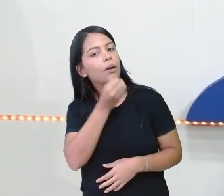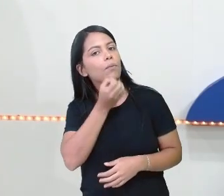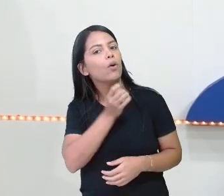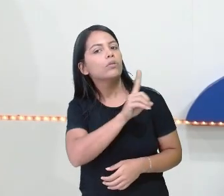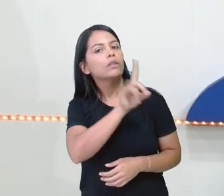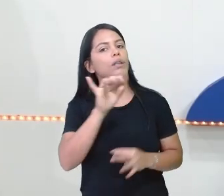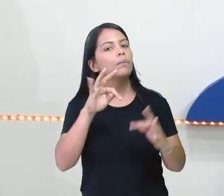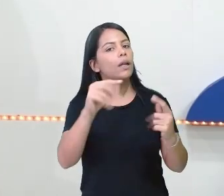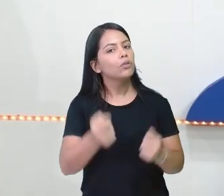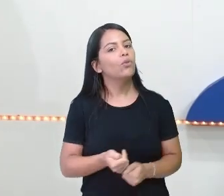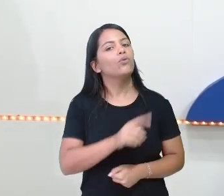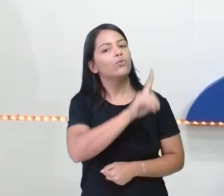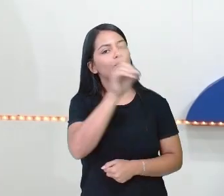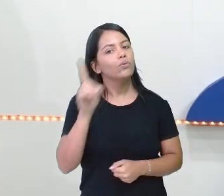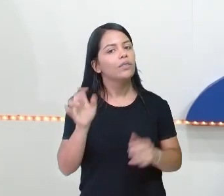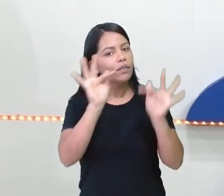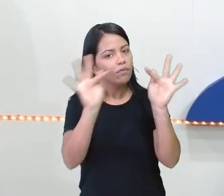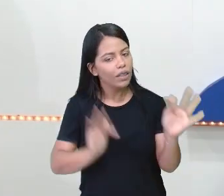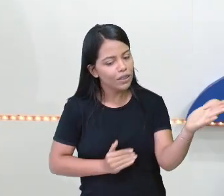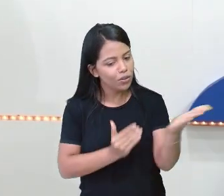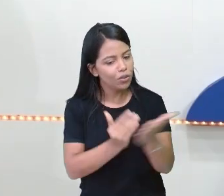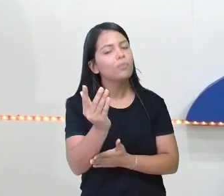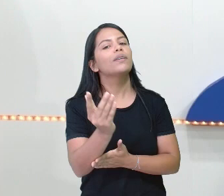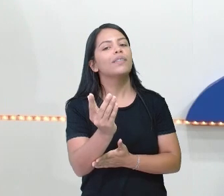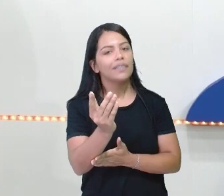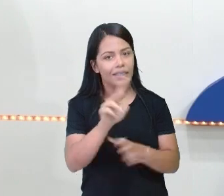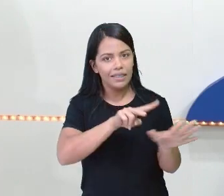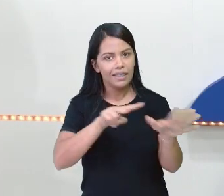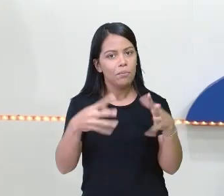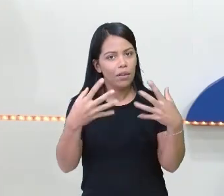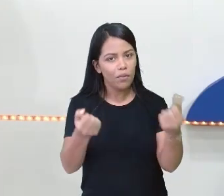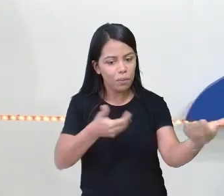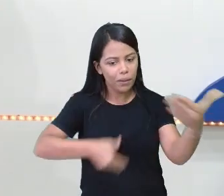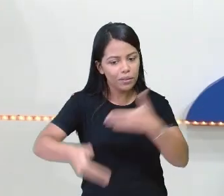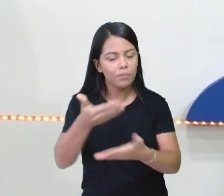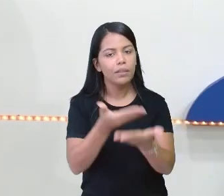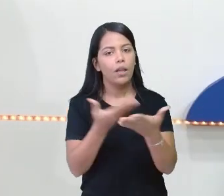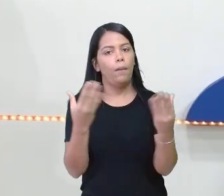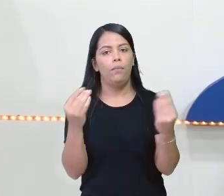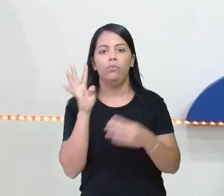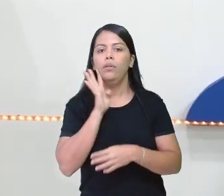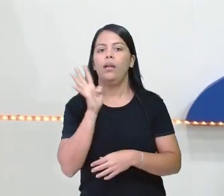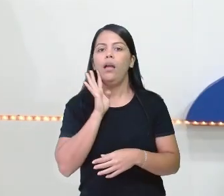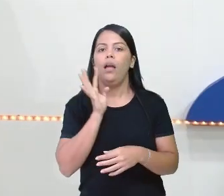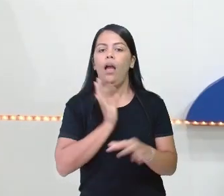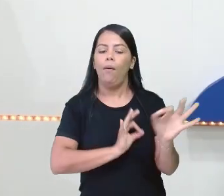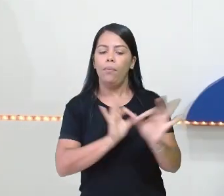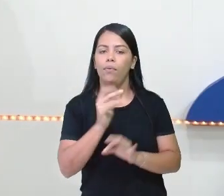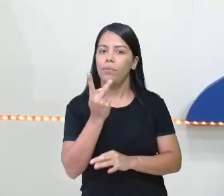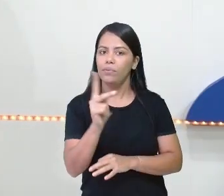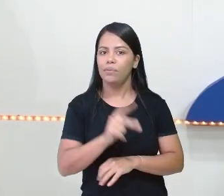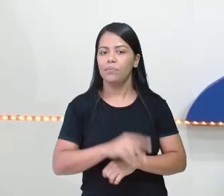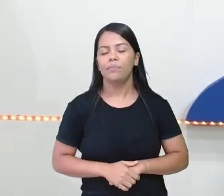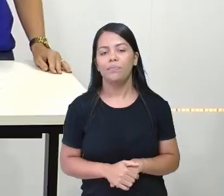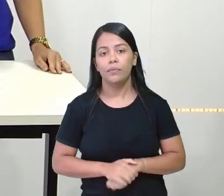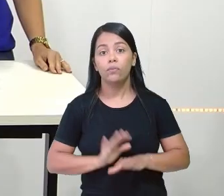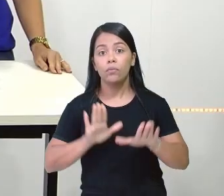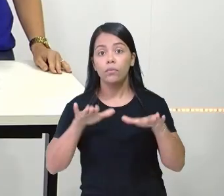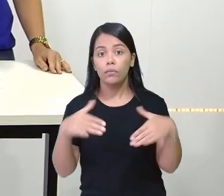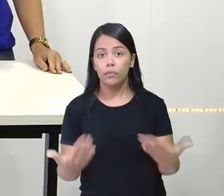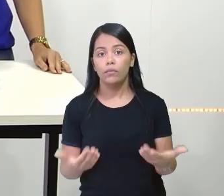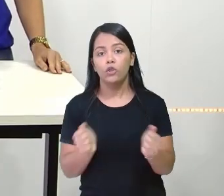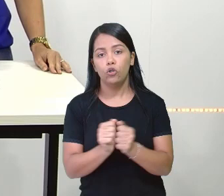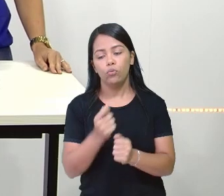que seja um dia super feliz esse início de semana, e vamos participar das aulas, que estão super legais, preparadas para vocês. Vamos lá. E